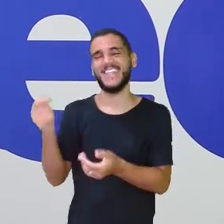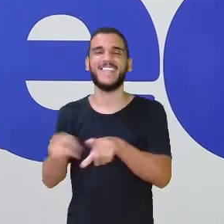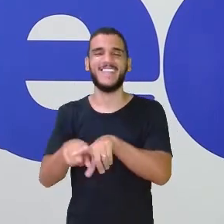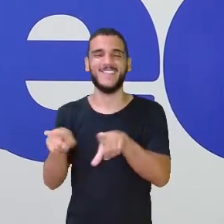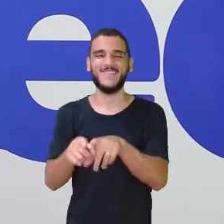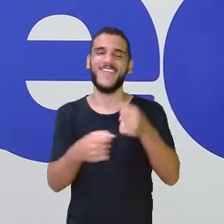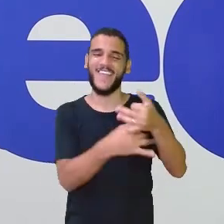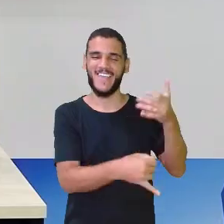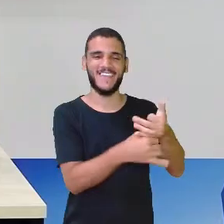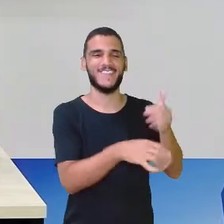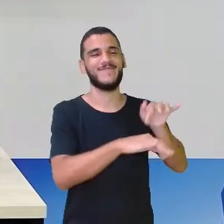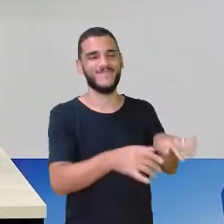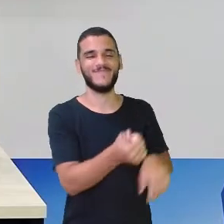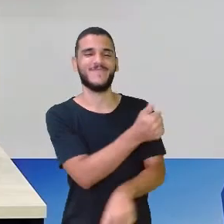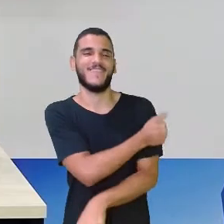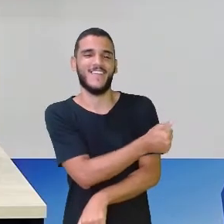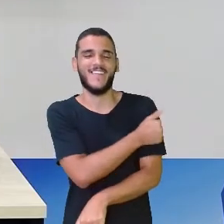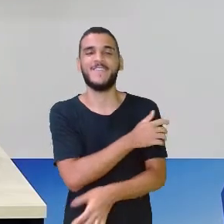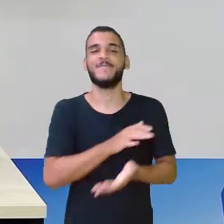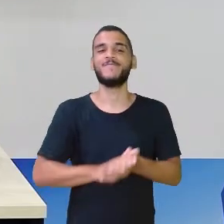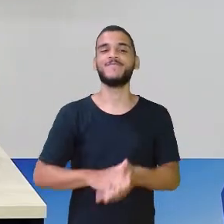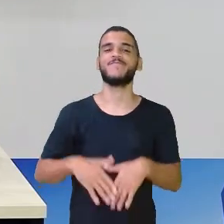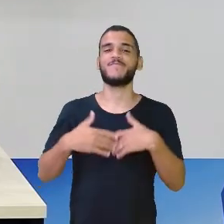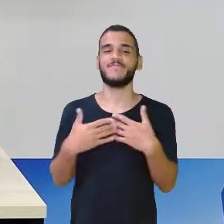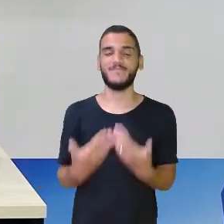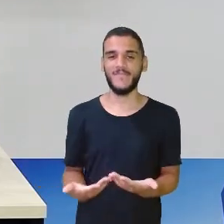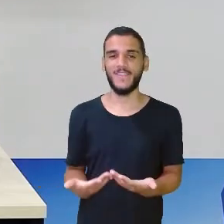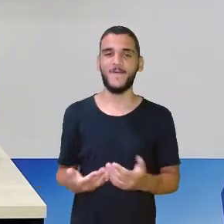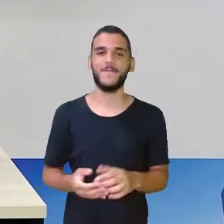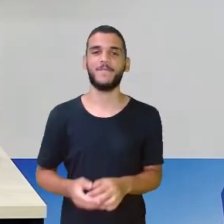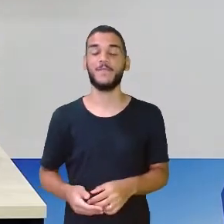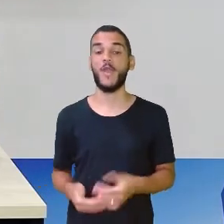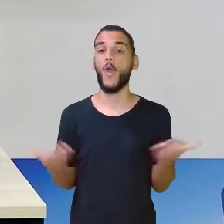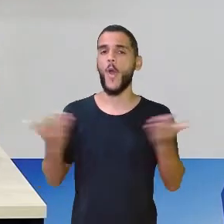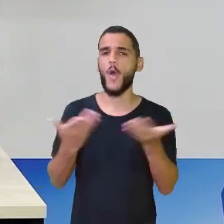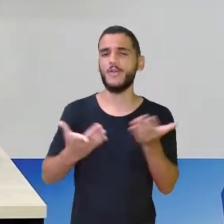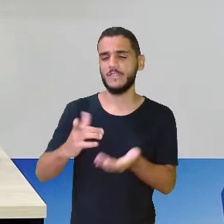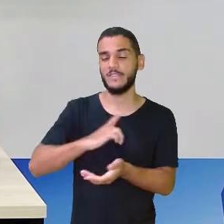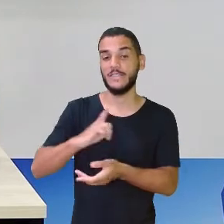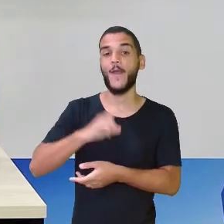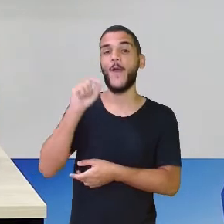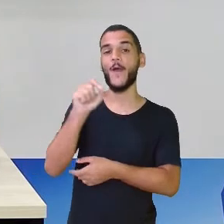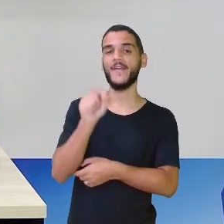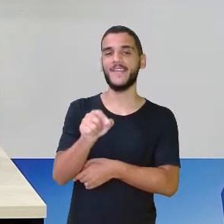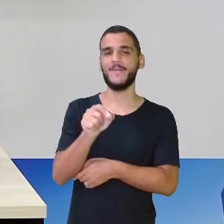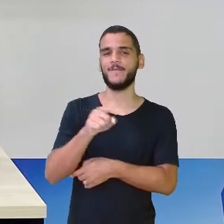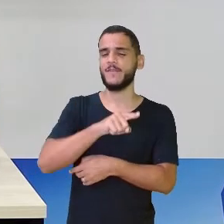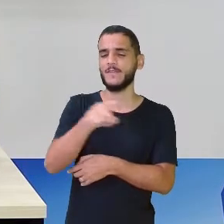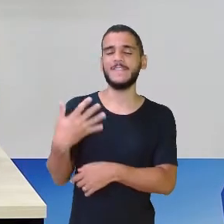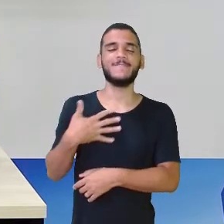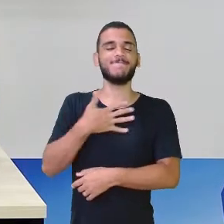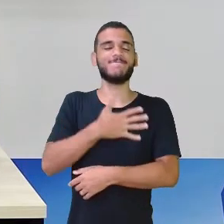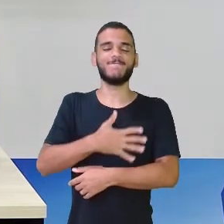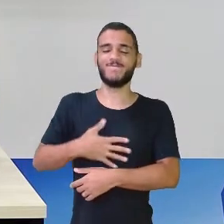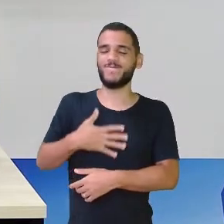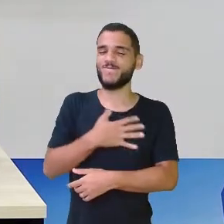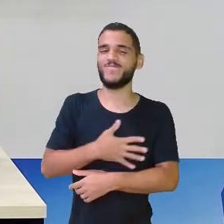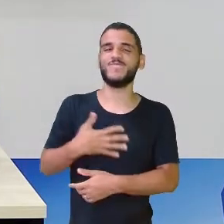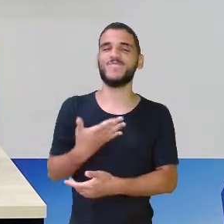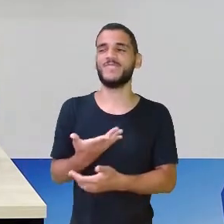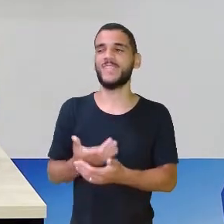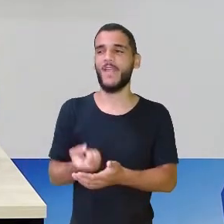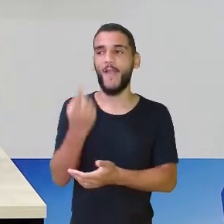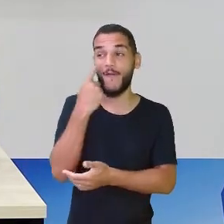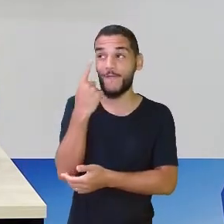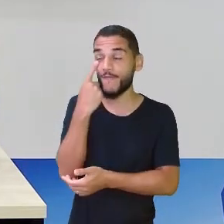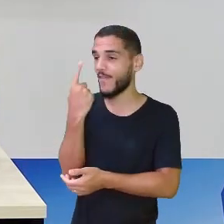Que maravilha. E aí, ó, eu trouxe aí pra gente se deliciar com isto aqui.